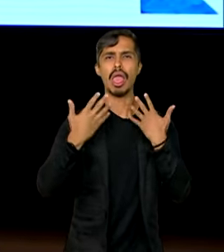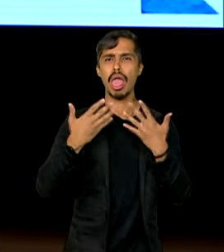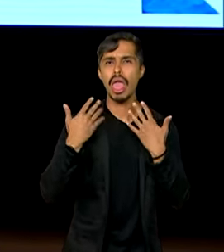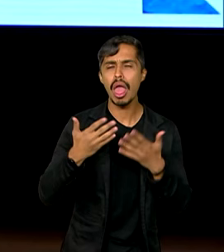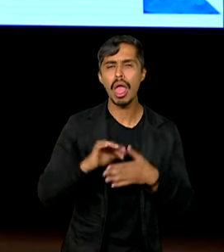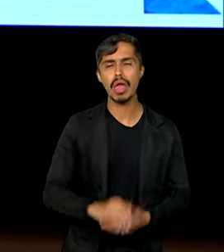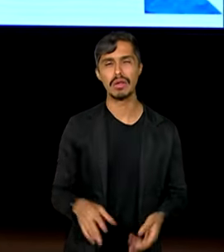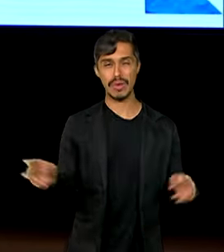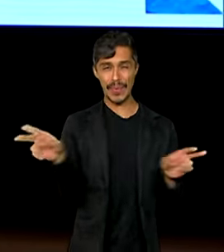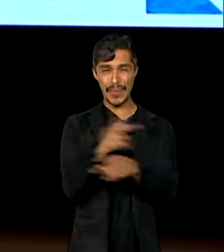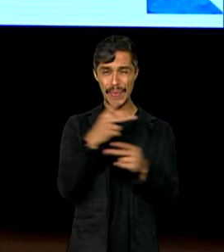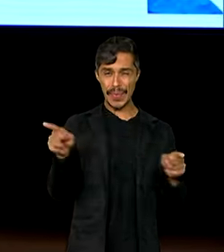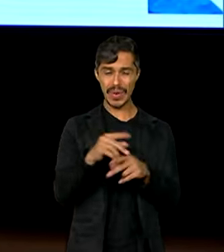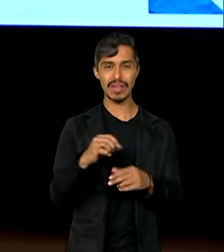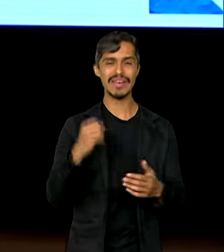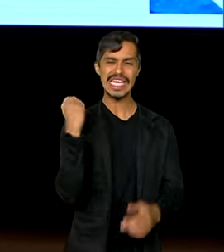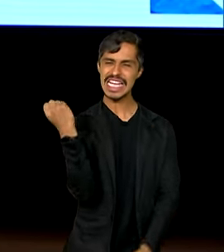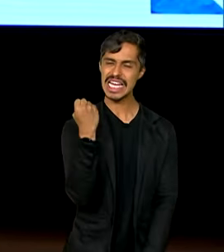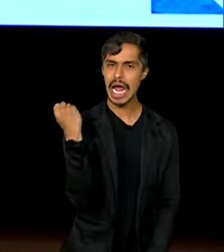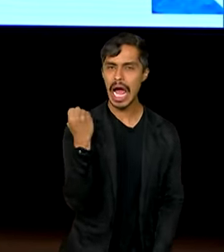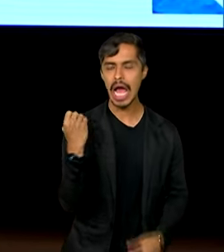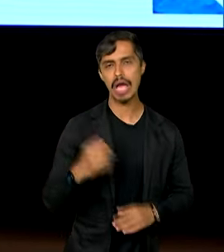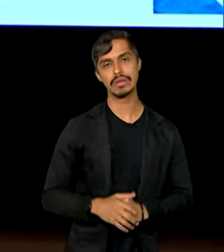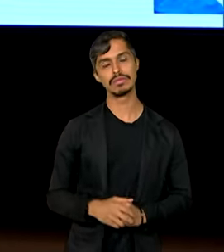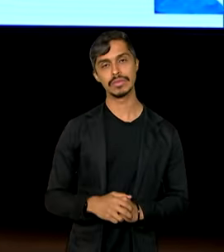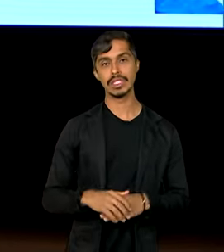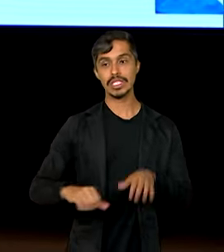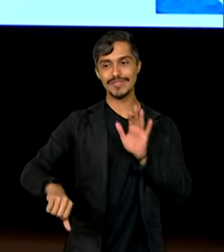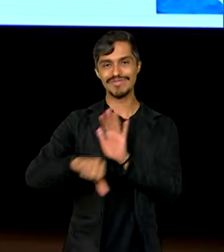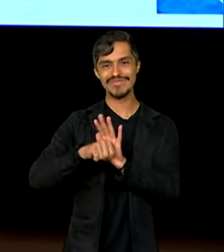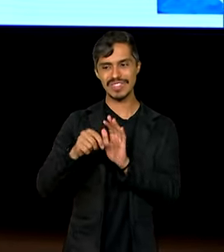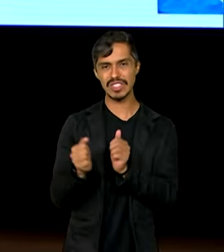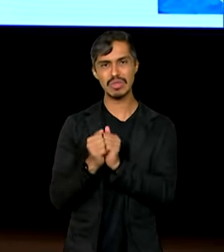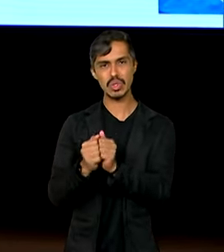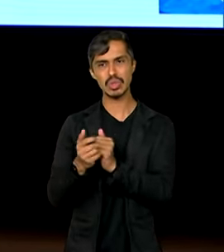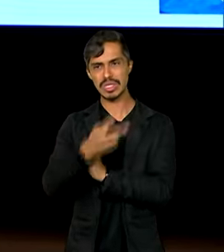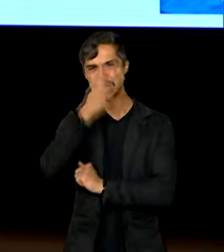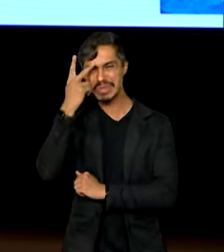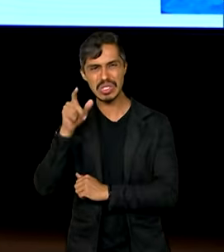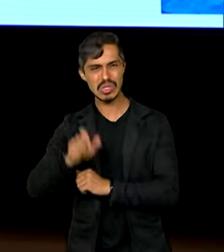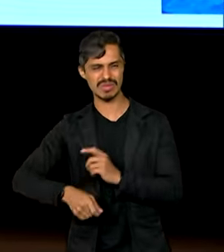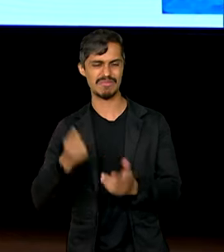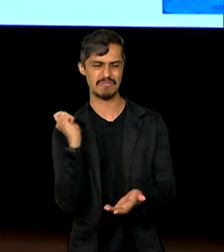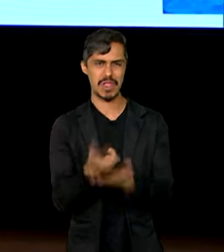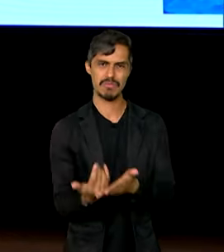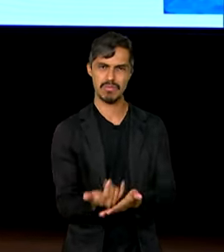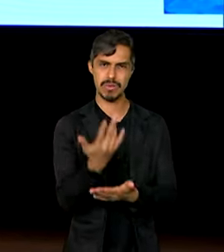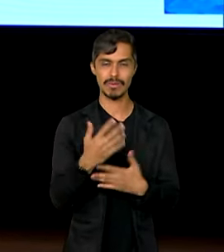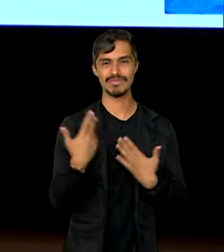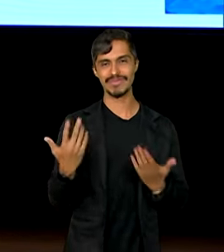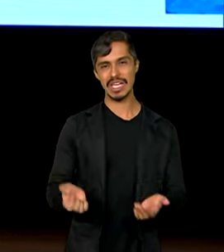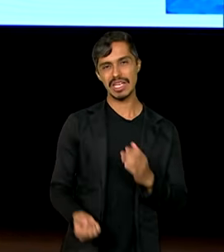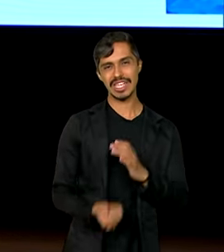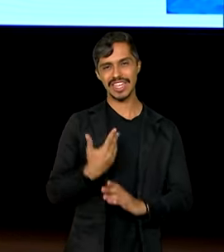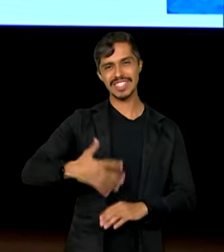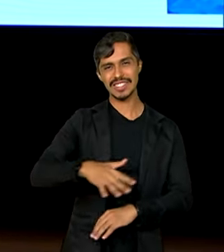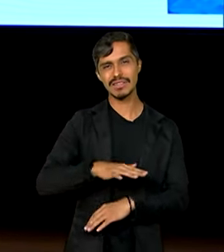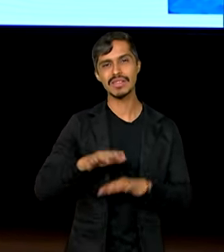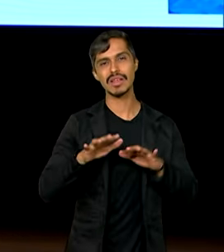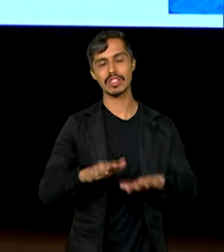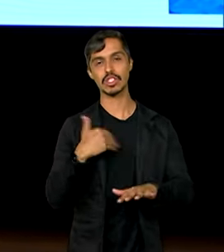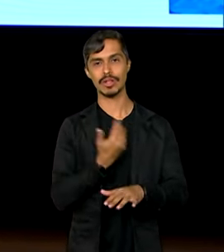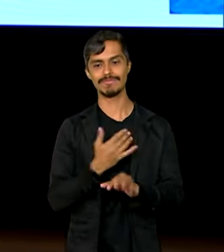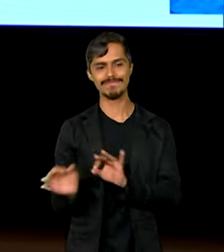extremos e a ação dos criminosos, cria essa situação terrível que nós estamos acompanhando no Brasil. E